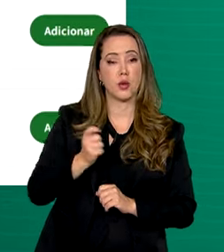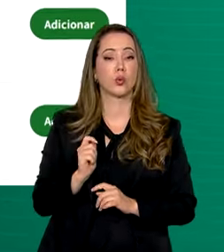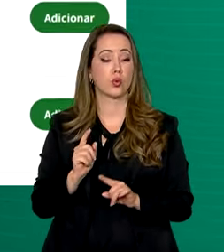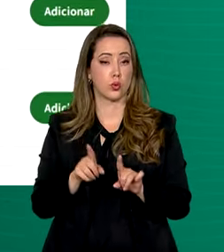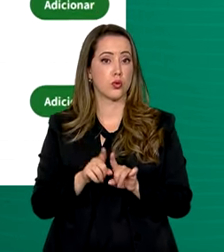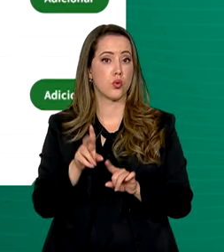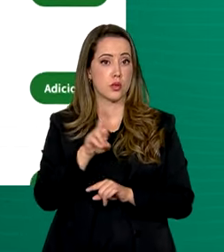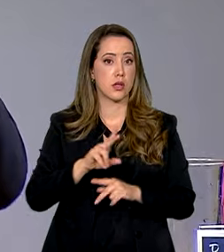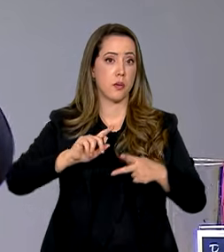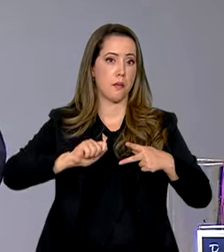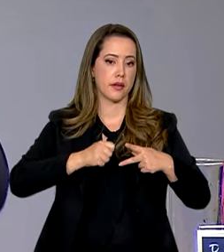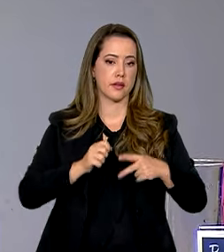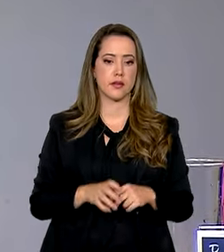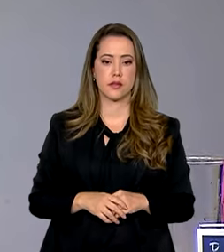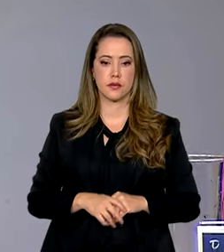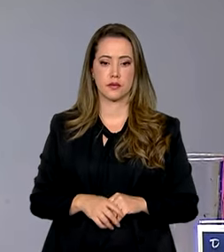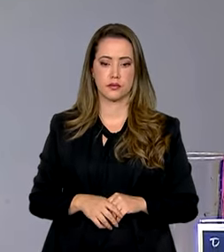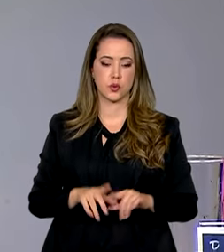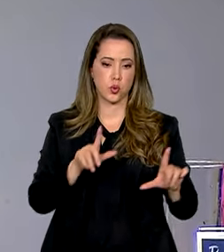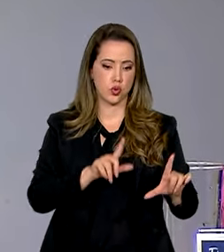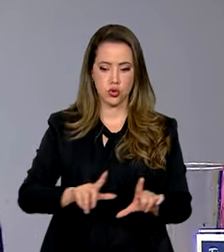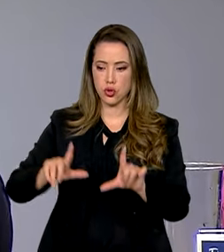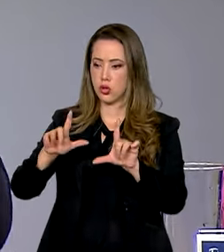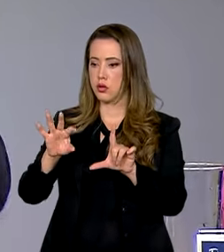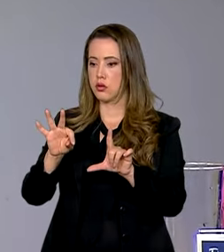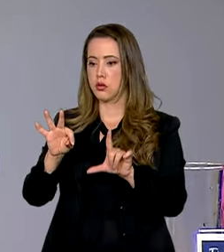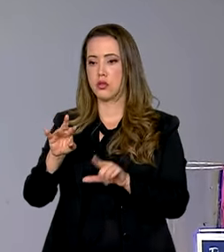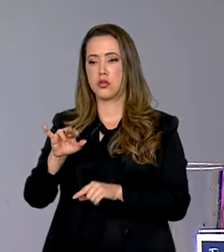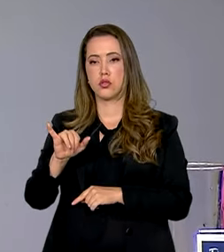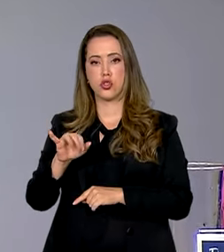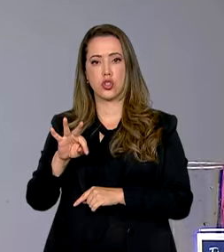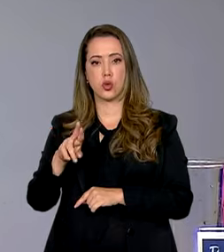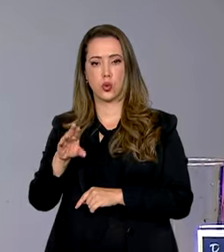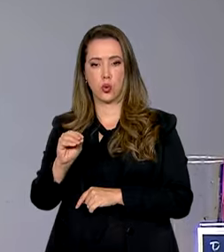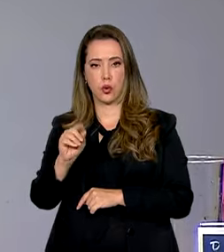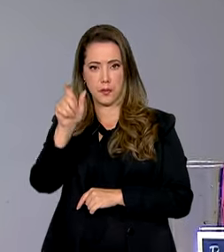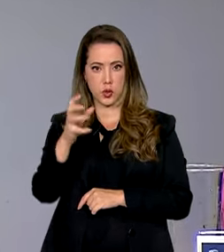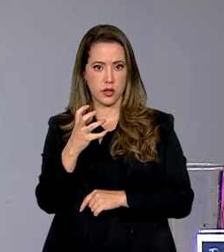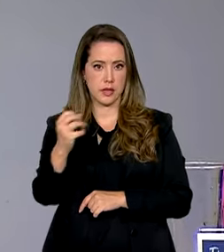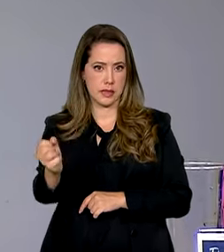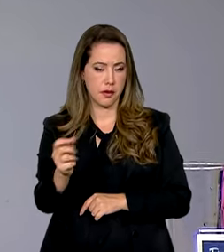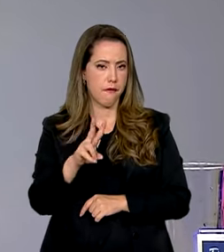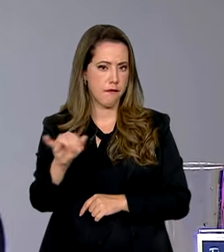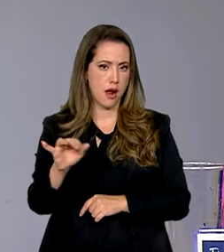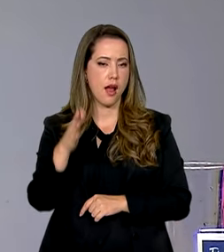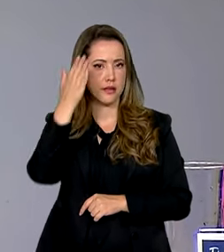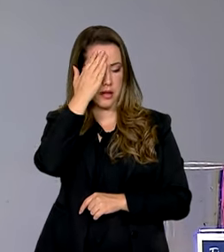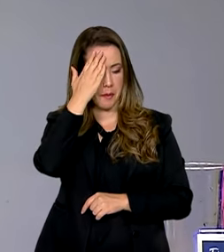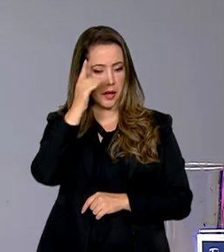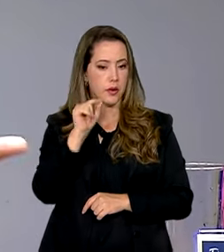pago via Pix. Colocar o título, um título que permita quem vai receber, de fato, identificar que se trata